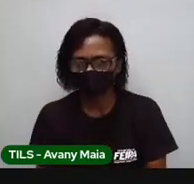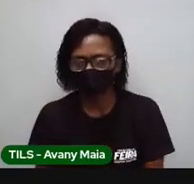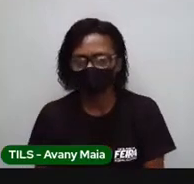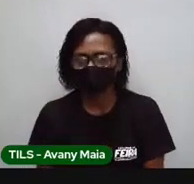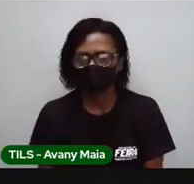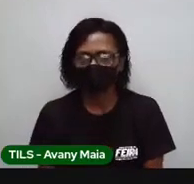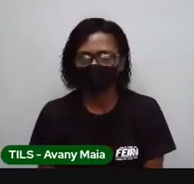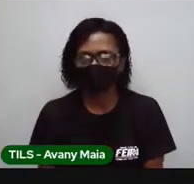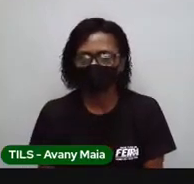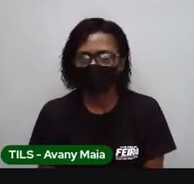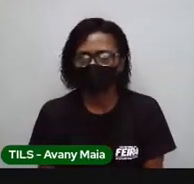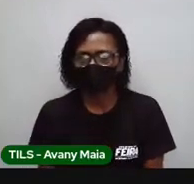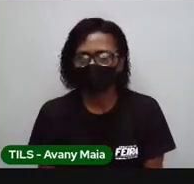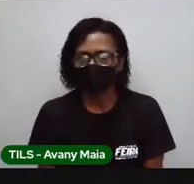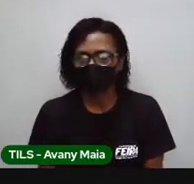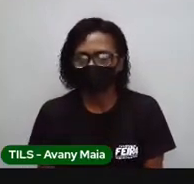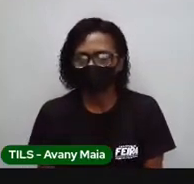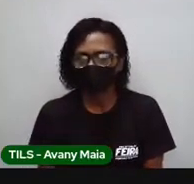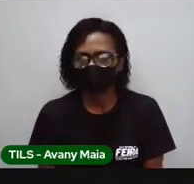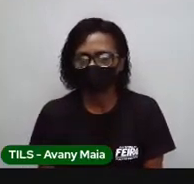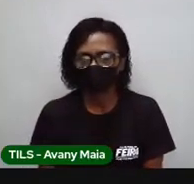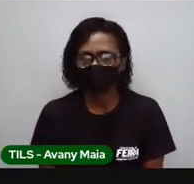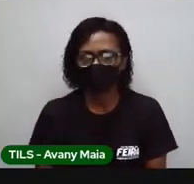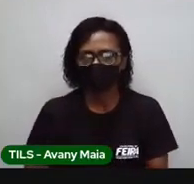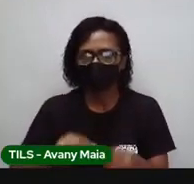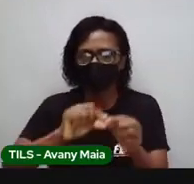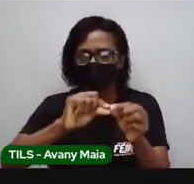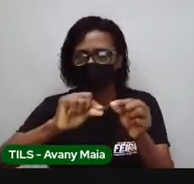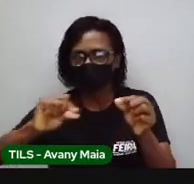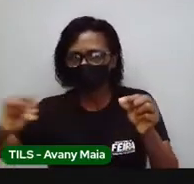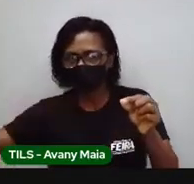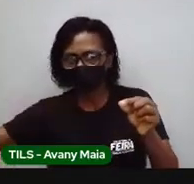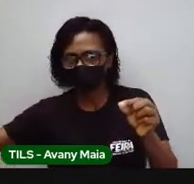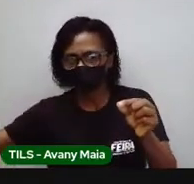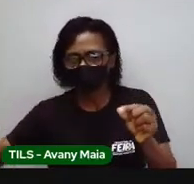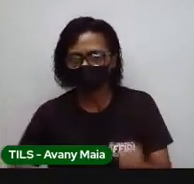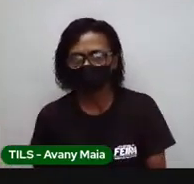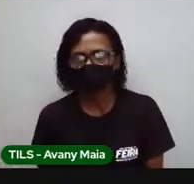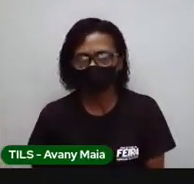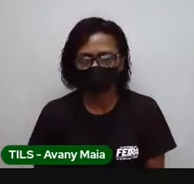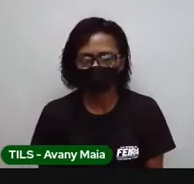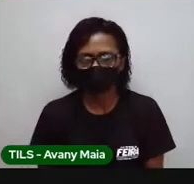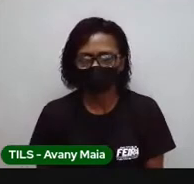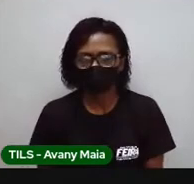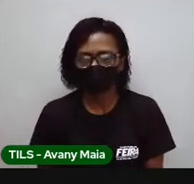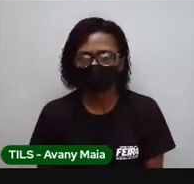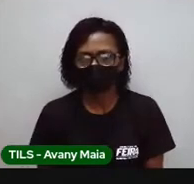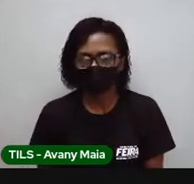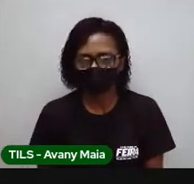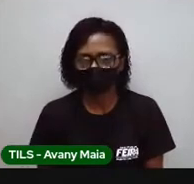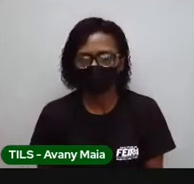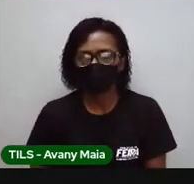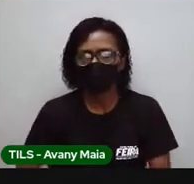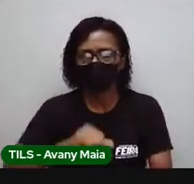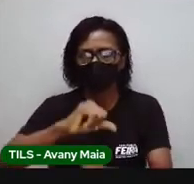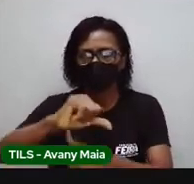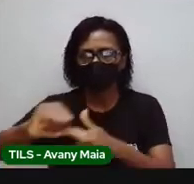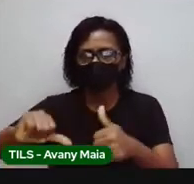da setinha. Se você quer de watts, hora, para quilowatts, hora,